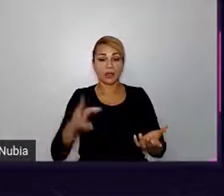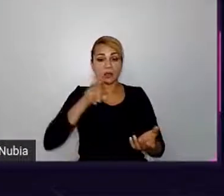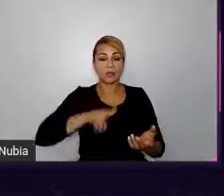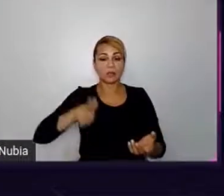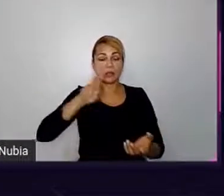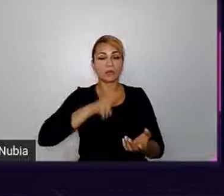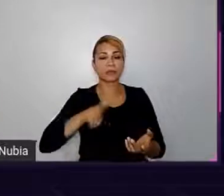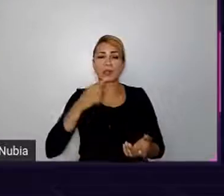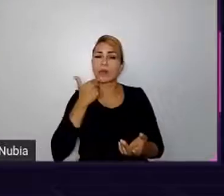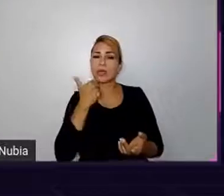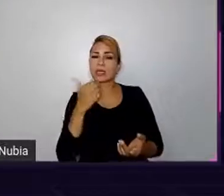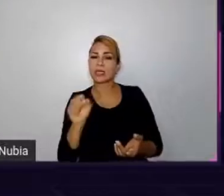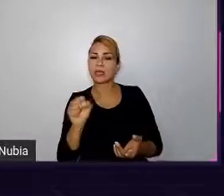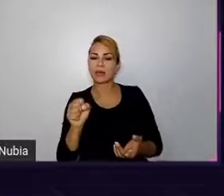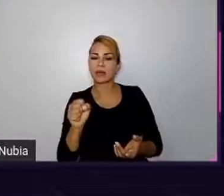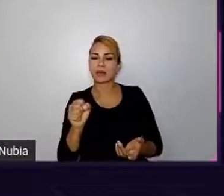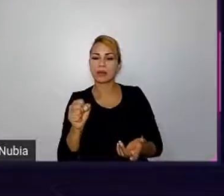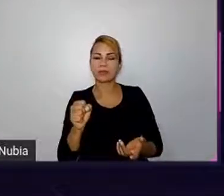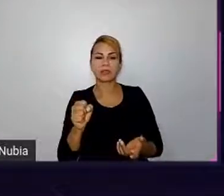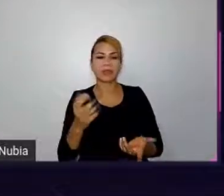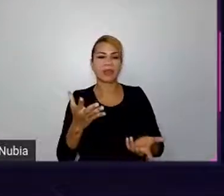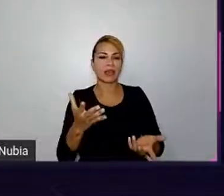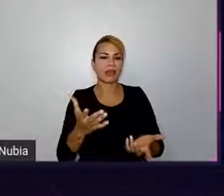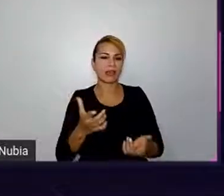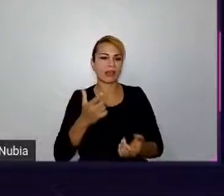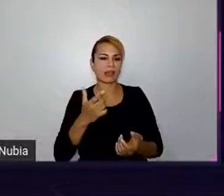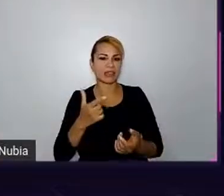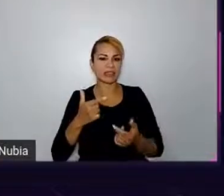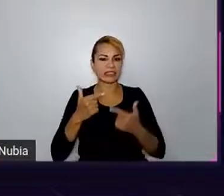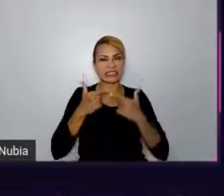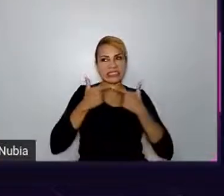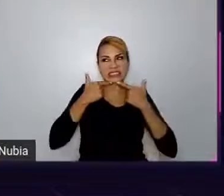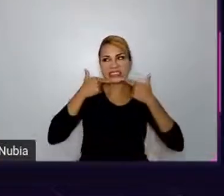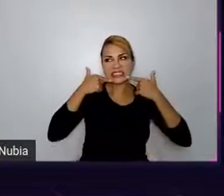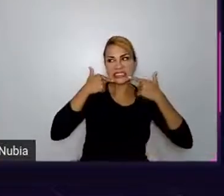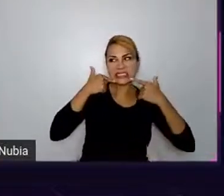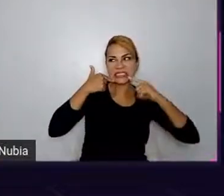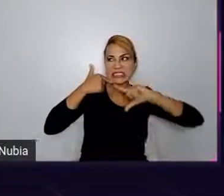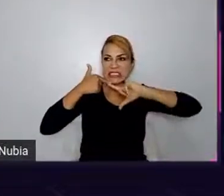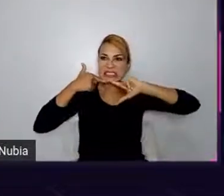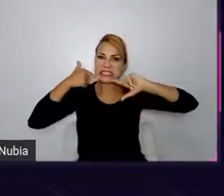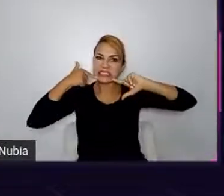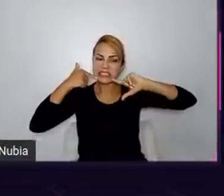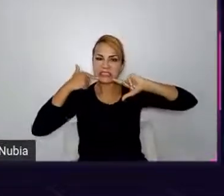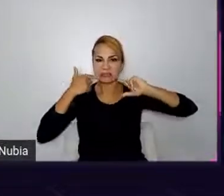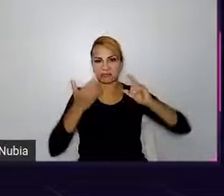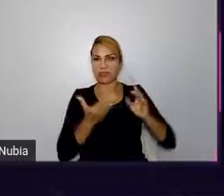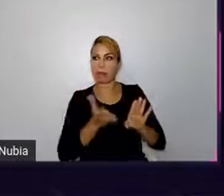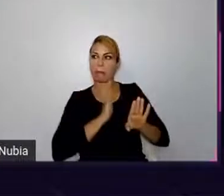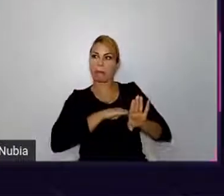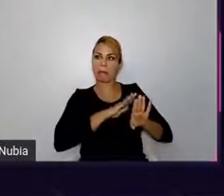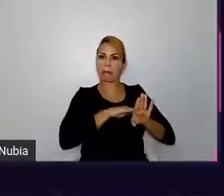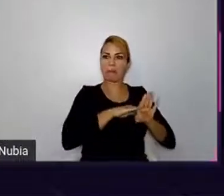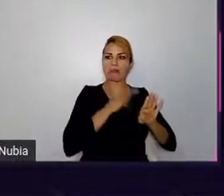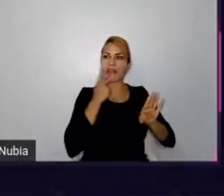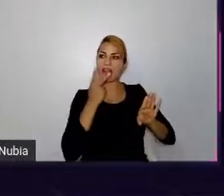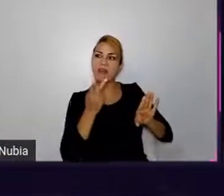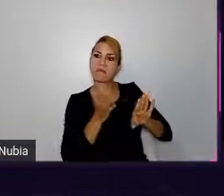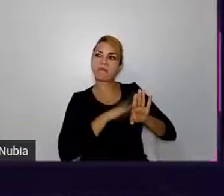linguagem, por exemplo, sarcasmo, ironias indiretas e tal, mas, assim, faz parte do jogo.